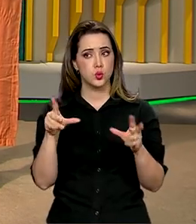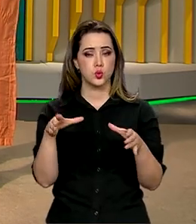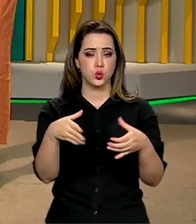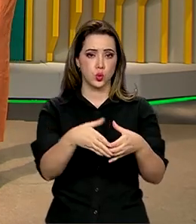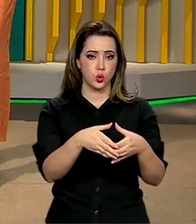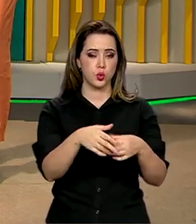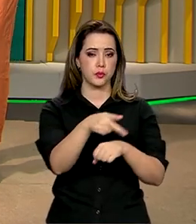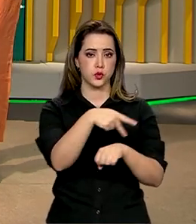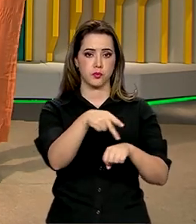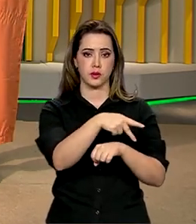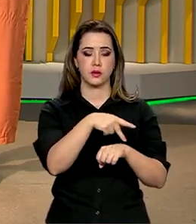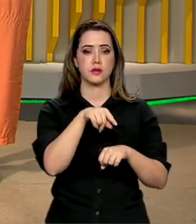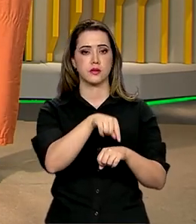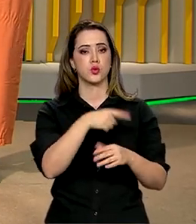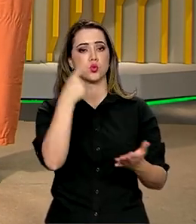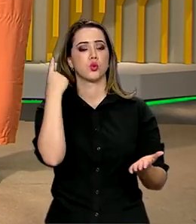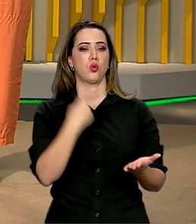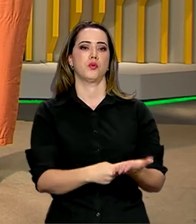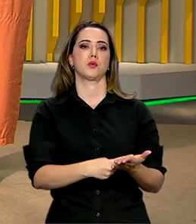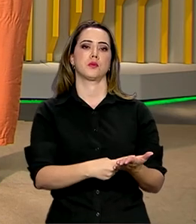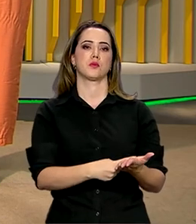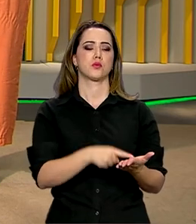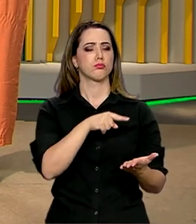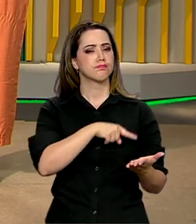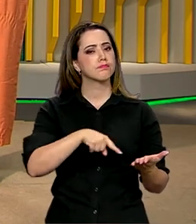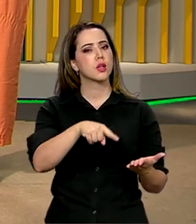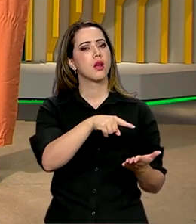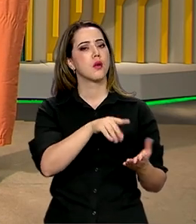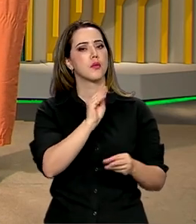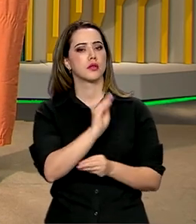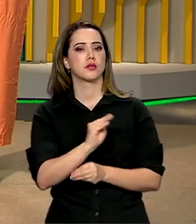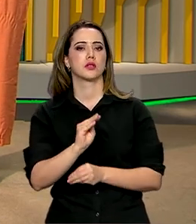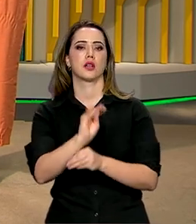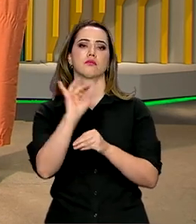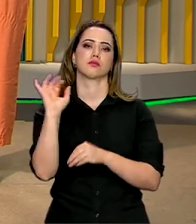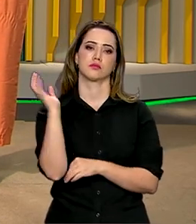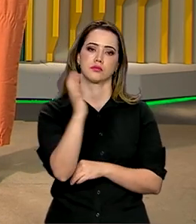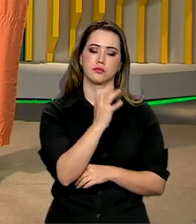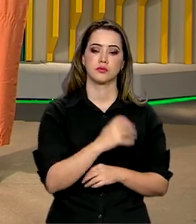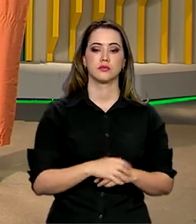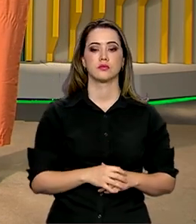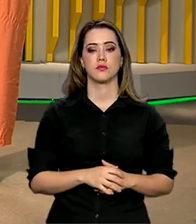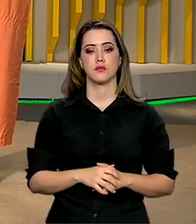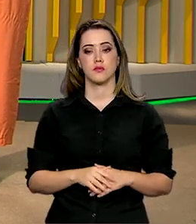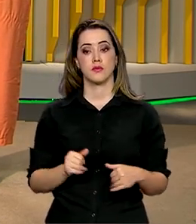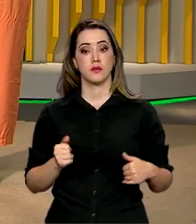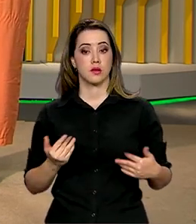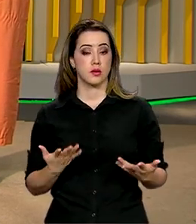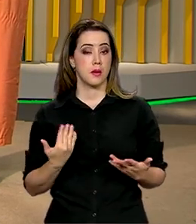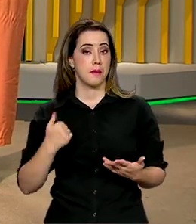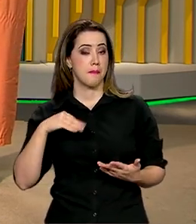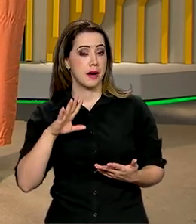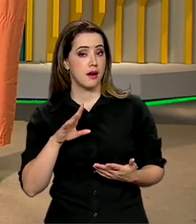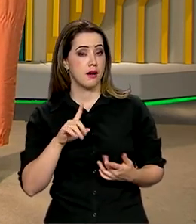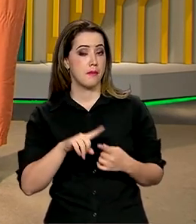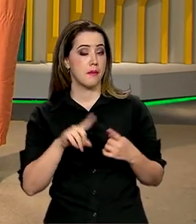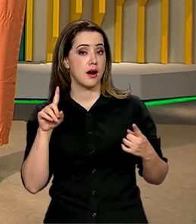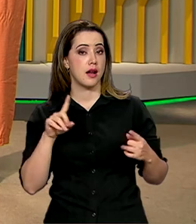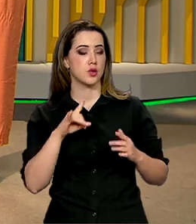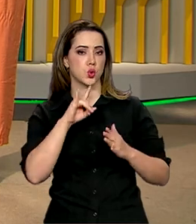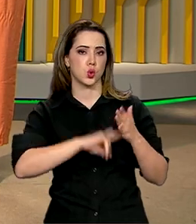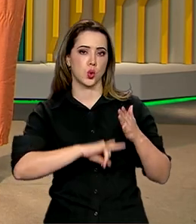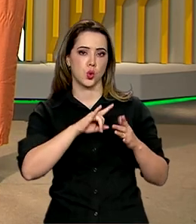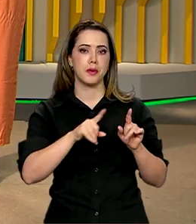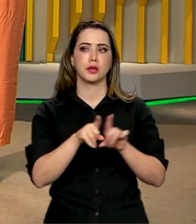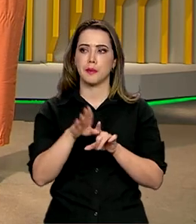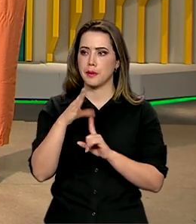países tropicais assumiram uma série de compromissos pela preservação das florestas. É isso, Roberto. Mas o documento também cobra